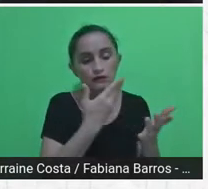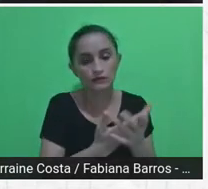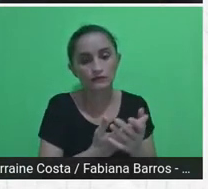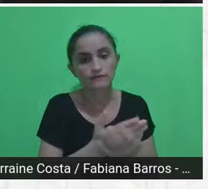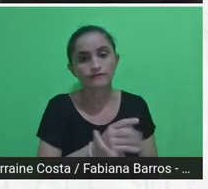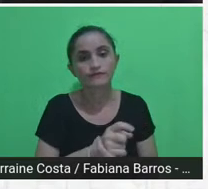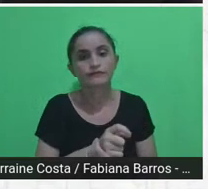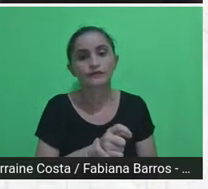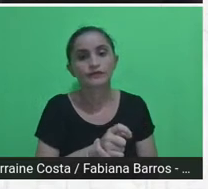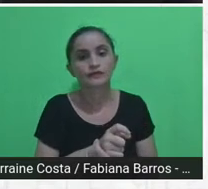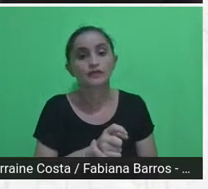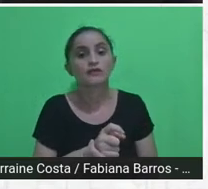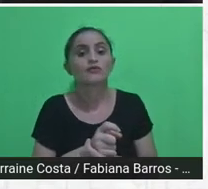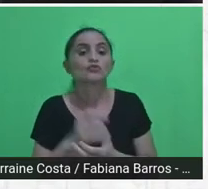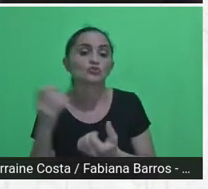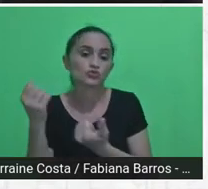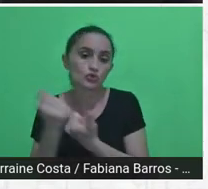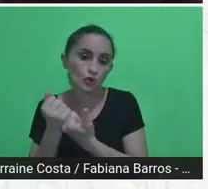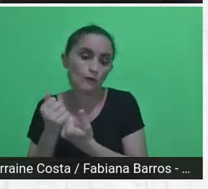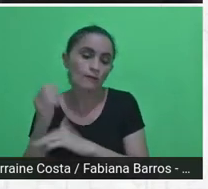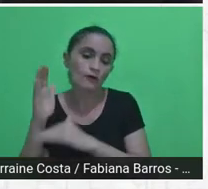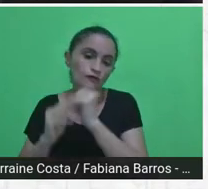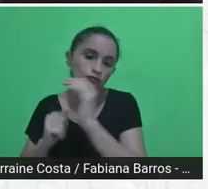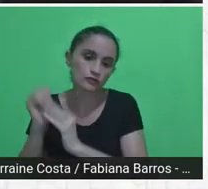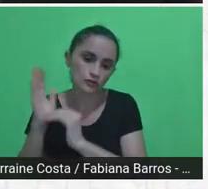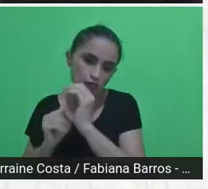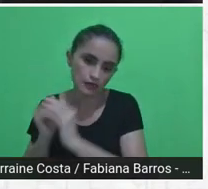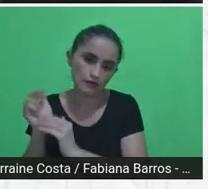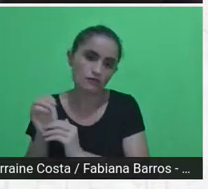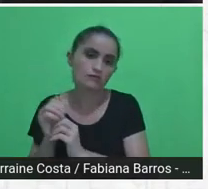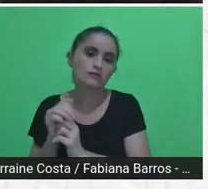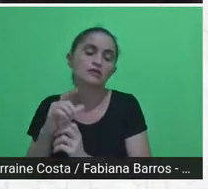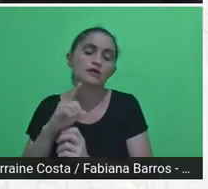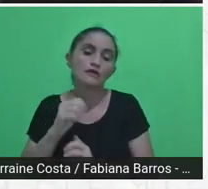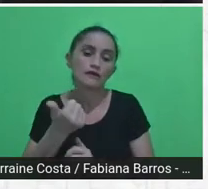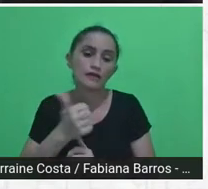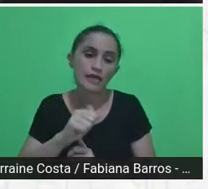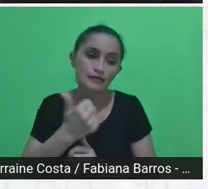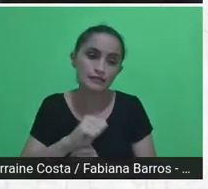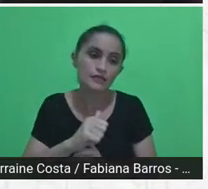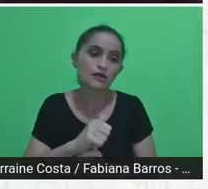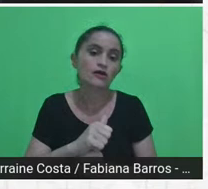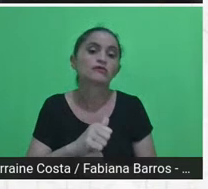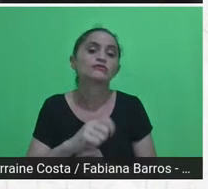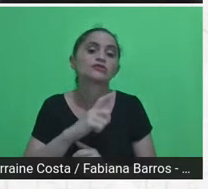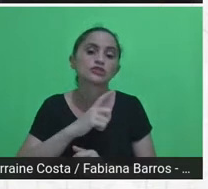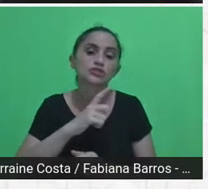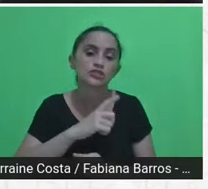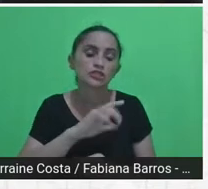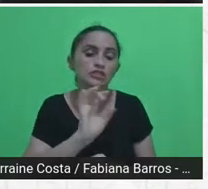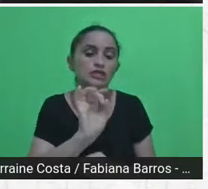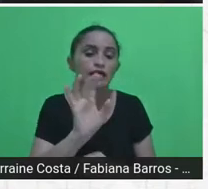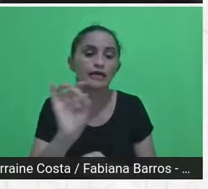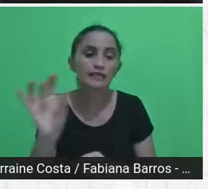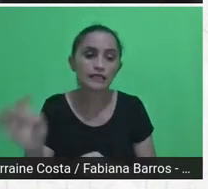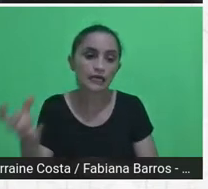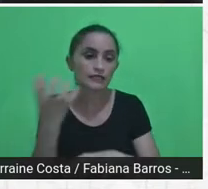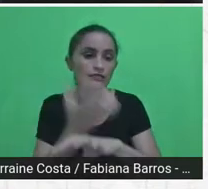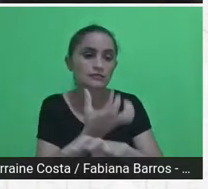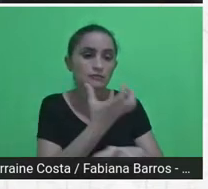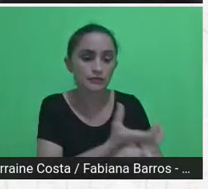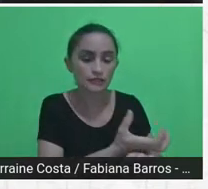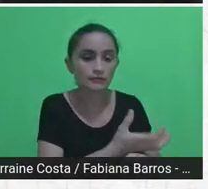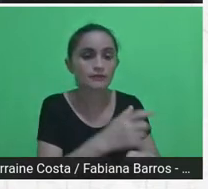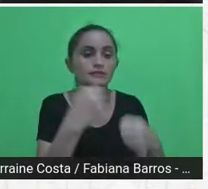E a avaliação era feita por disciplinas, então, você tinha que ser aprovado nas disciplinas, e